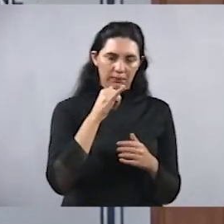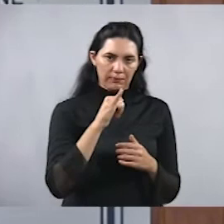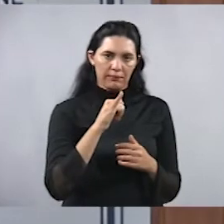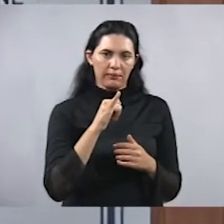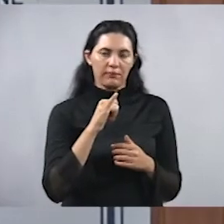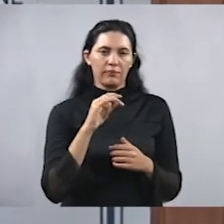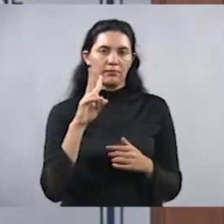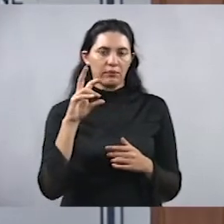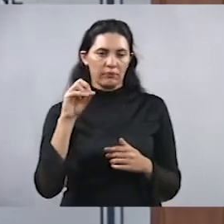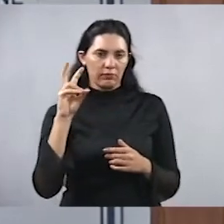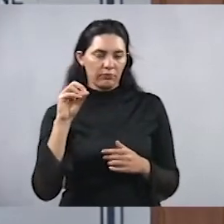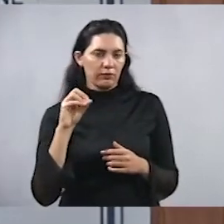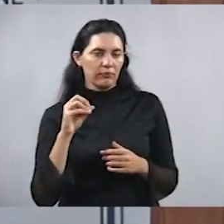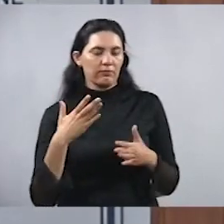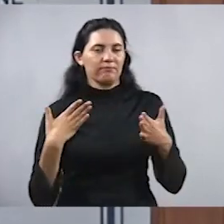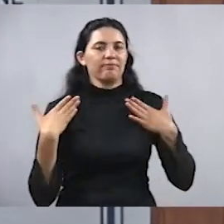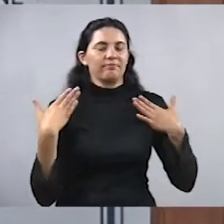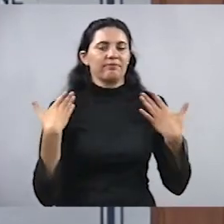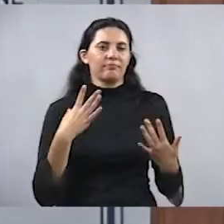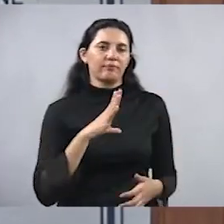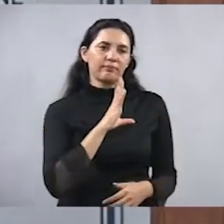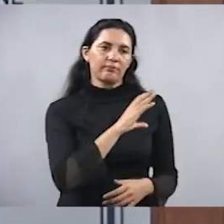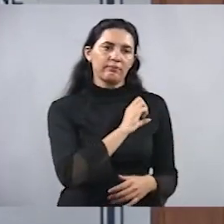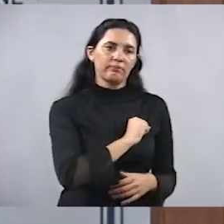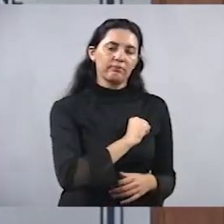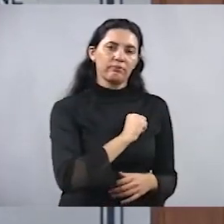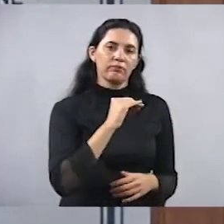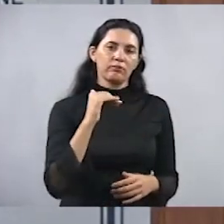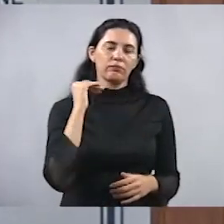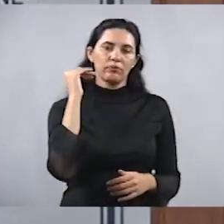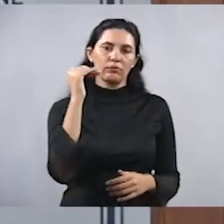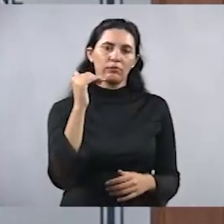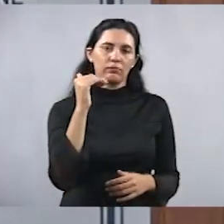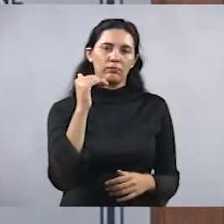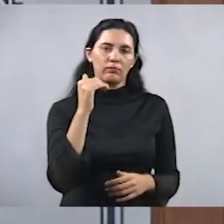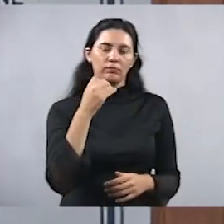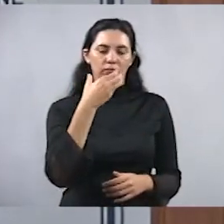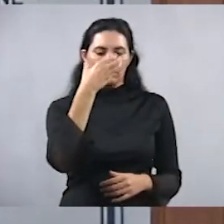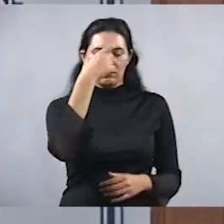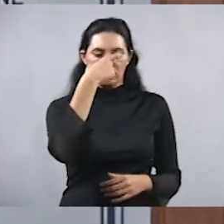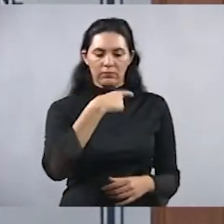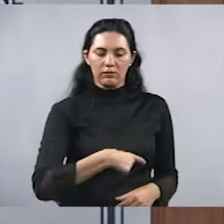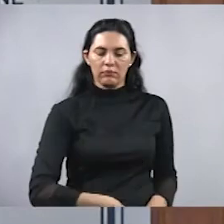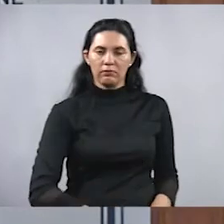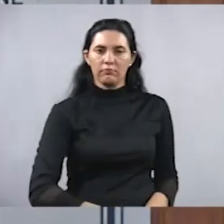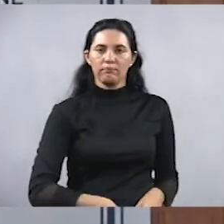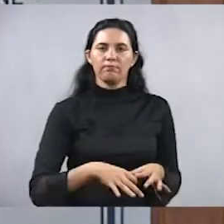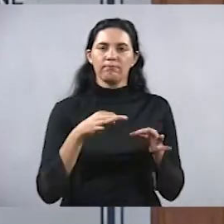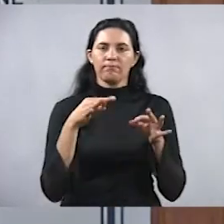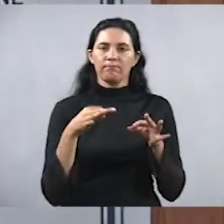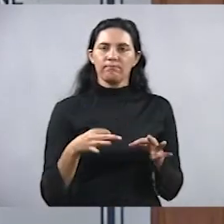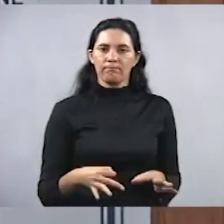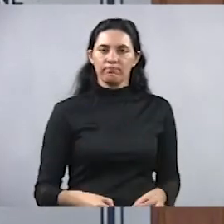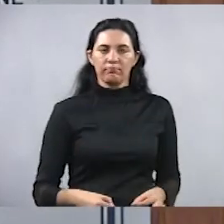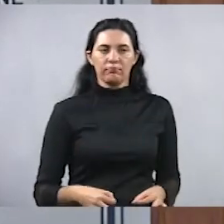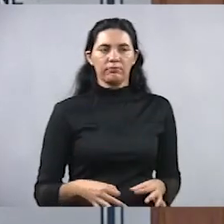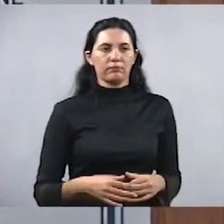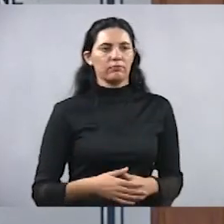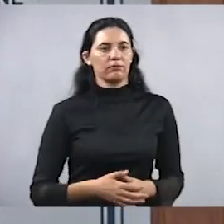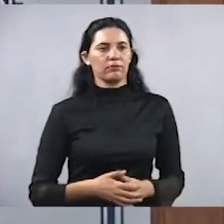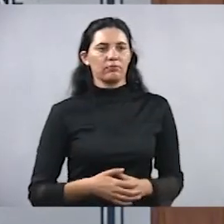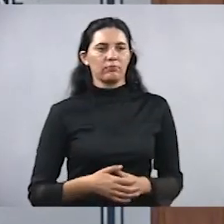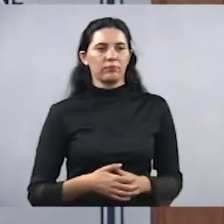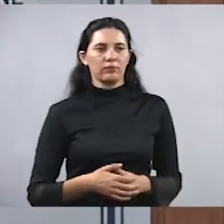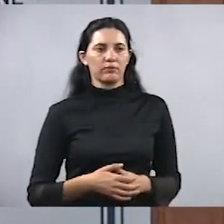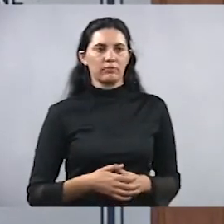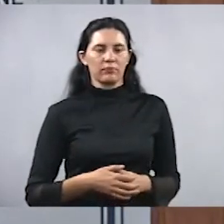alegre, muito amoroso, acima de tudo um homem de caráter irretocável. e jogava um